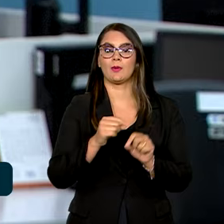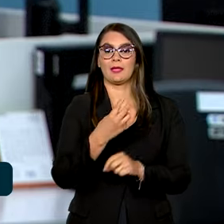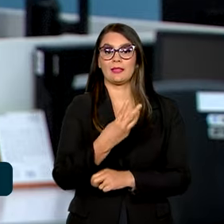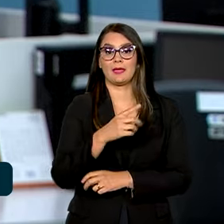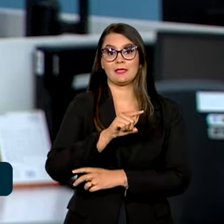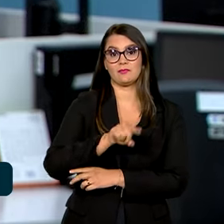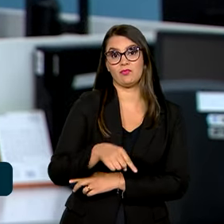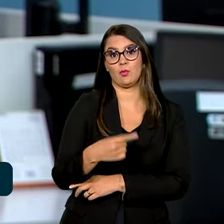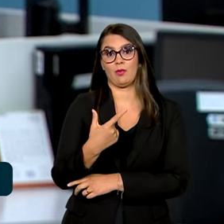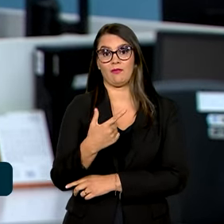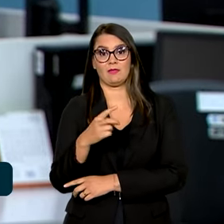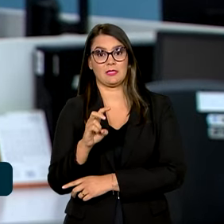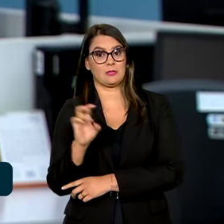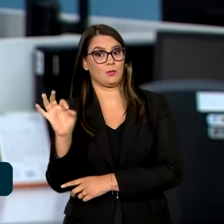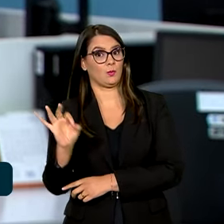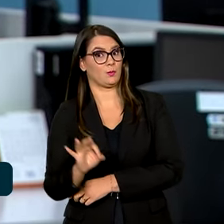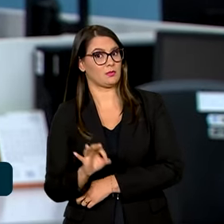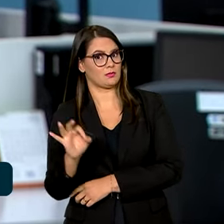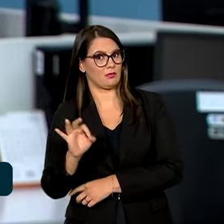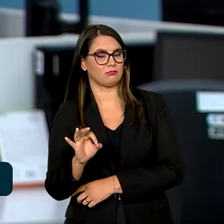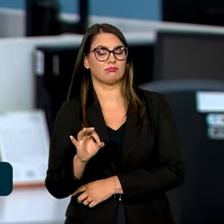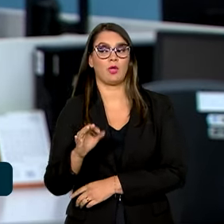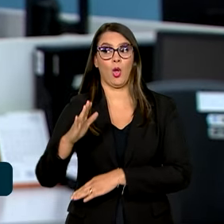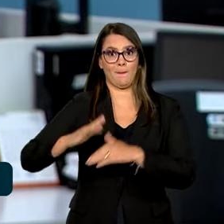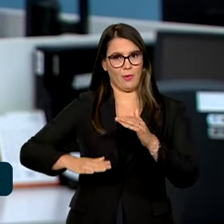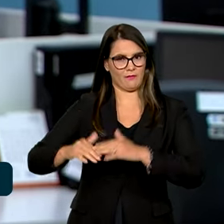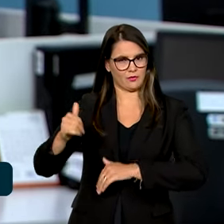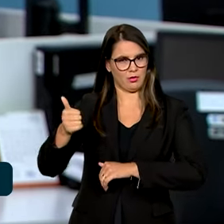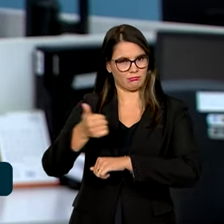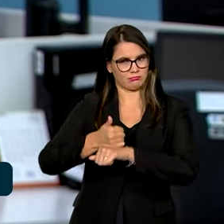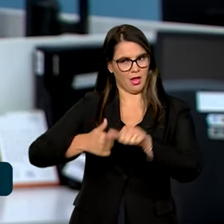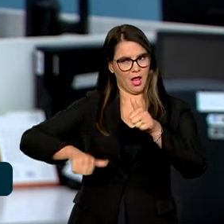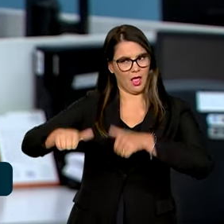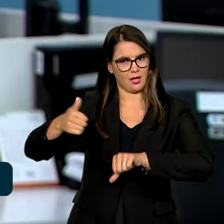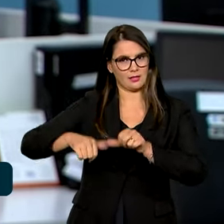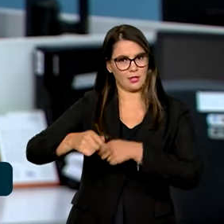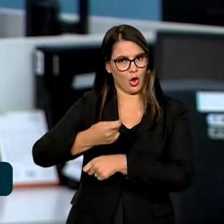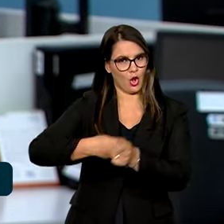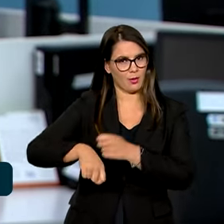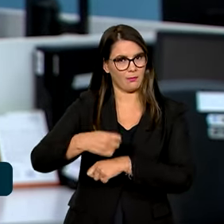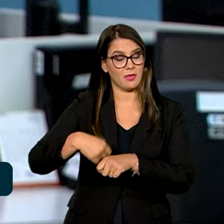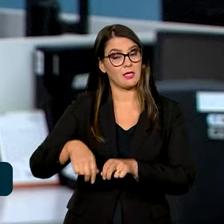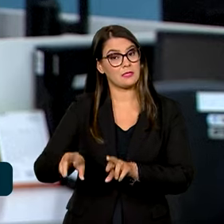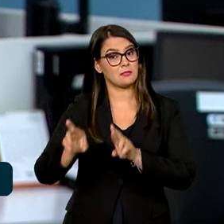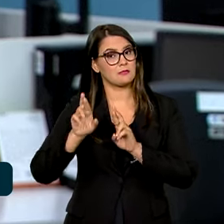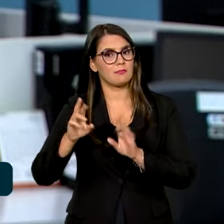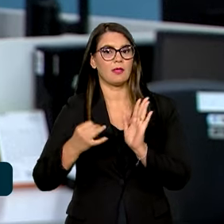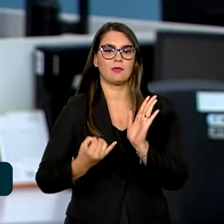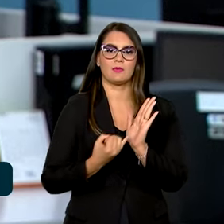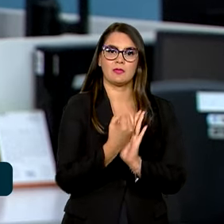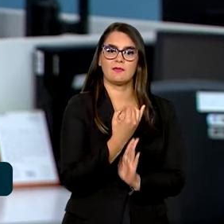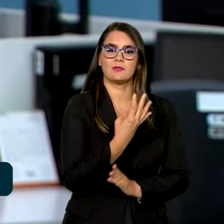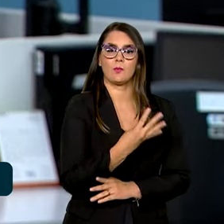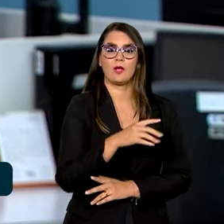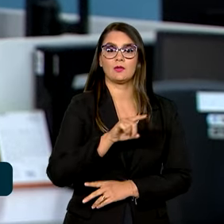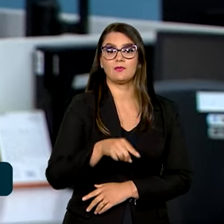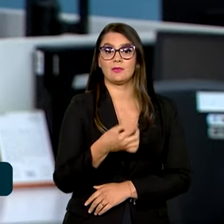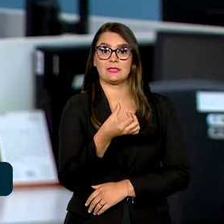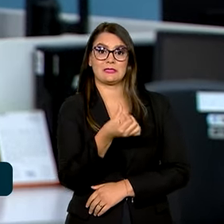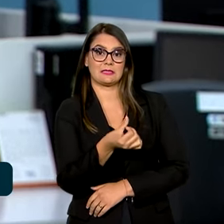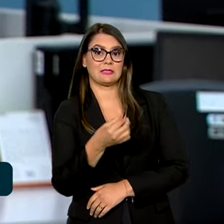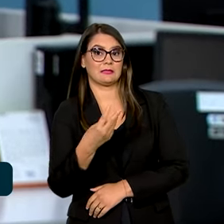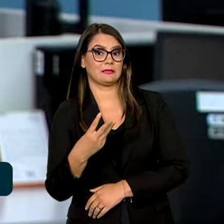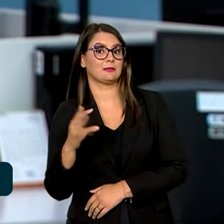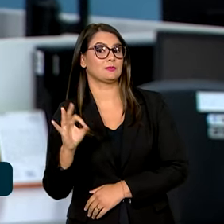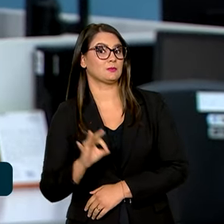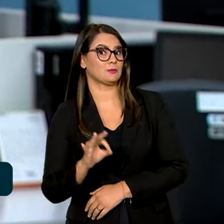,25%. E os analistas, o mercado financeiro, os economistas, esperam uma inflação em 4,63